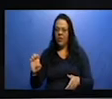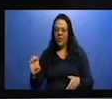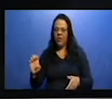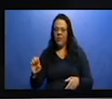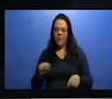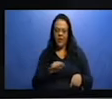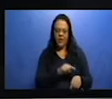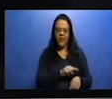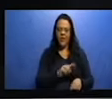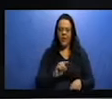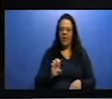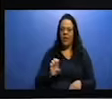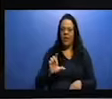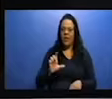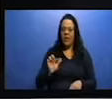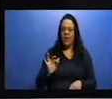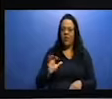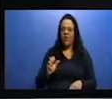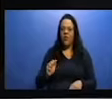civilizações.